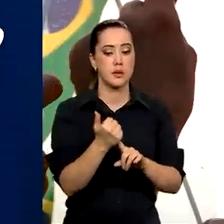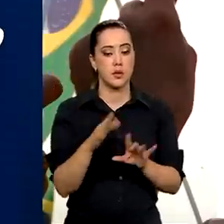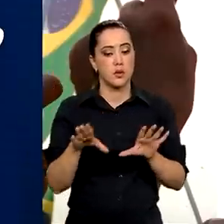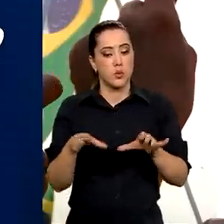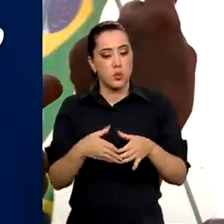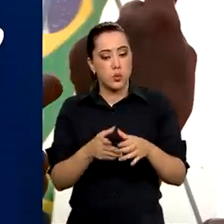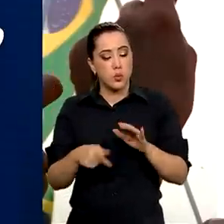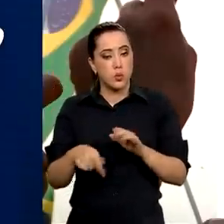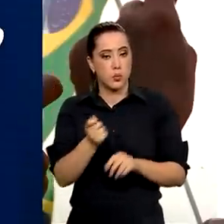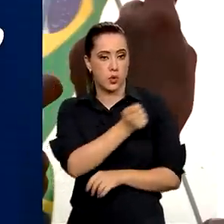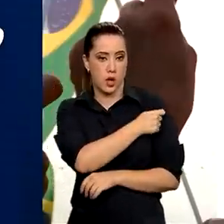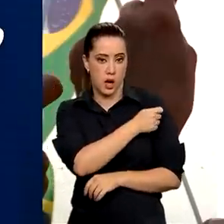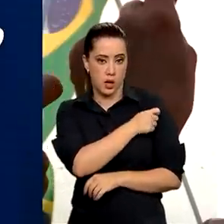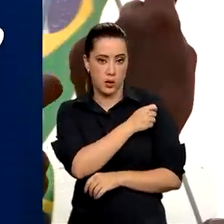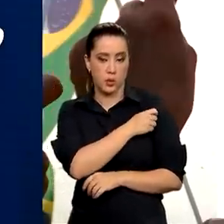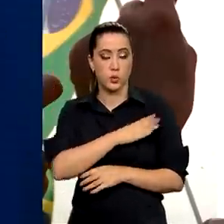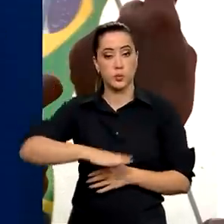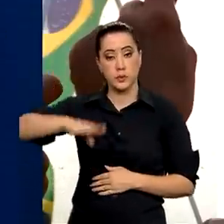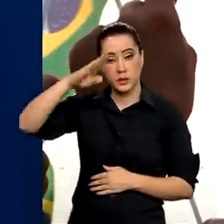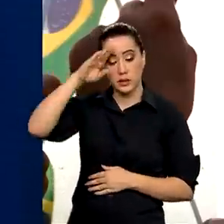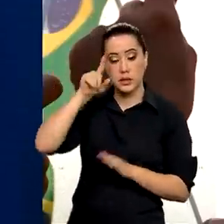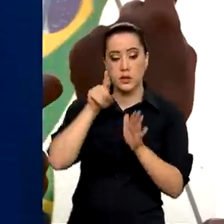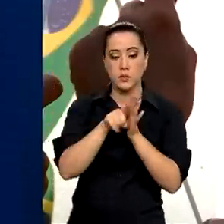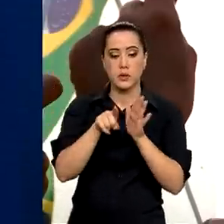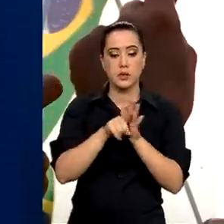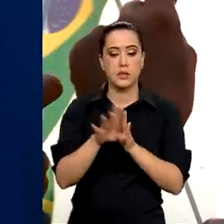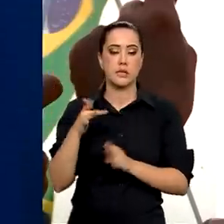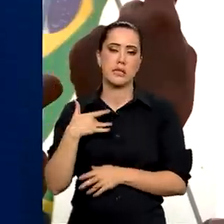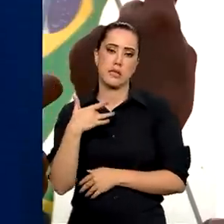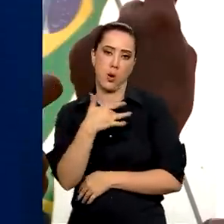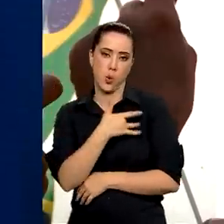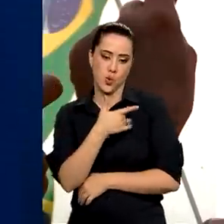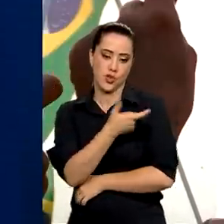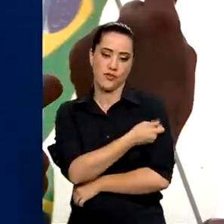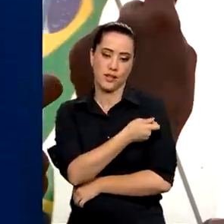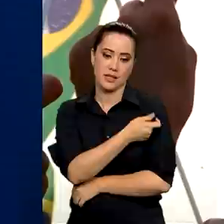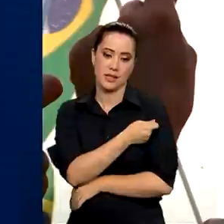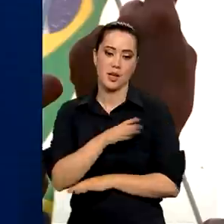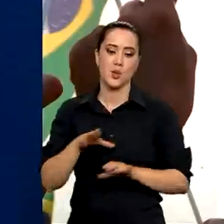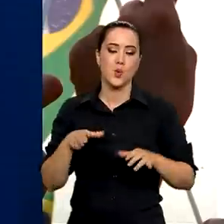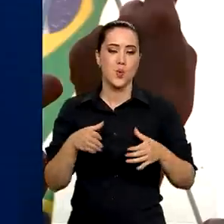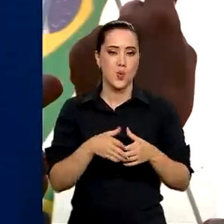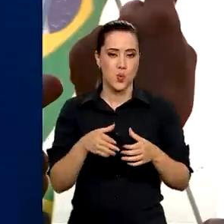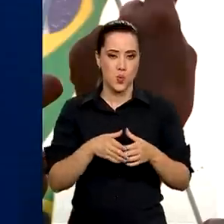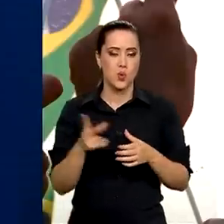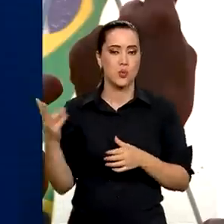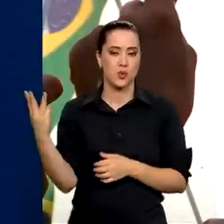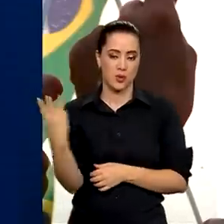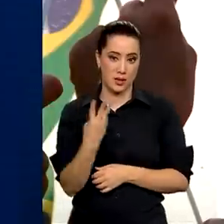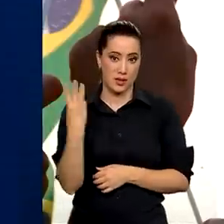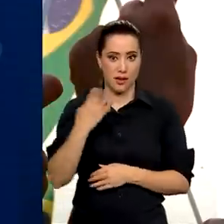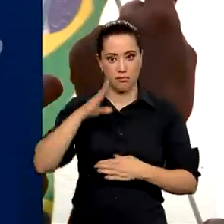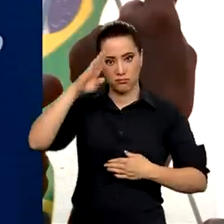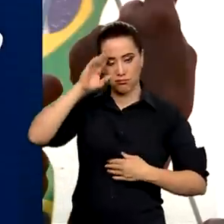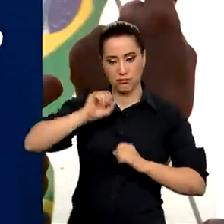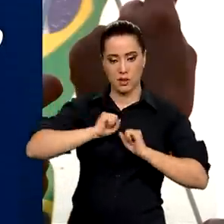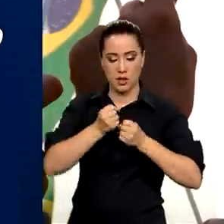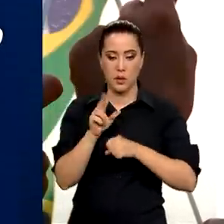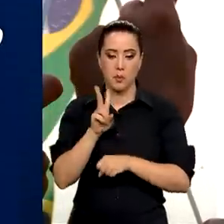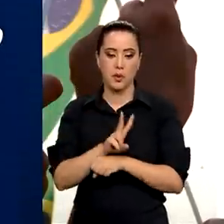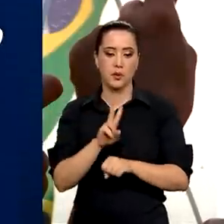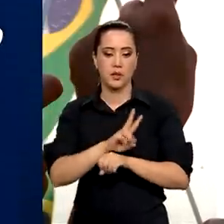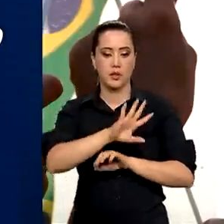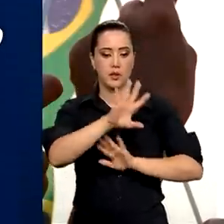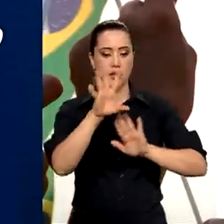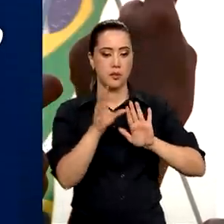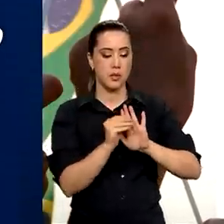de instituições militares de pesquisa, saúde e vacinação com equipes médicas das três forças e defesa da Amazônia, com